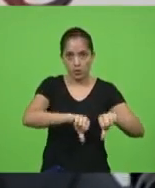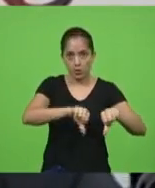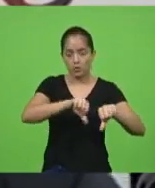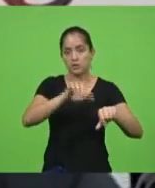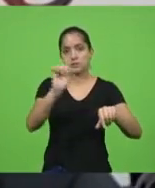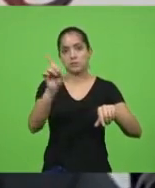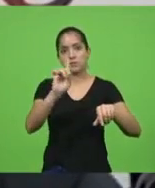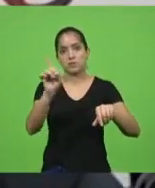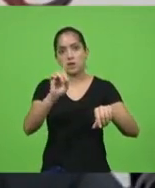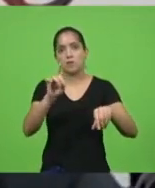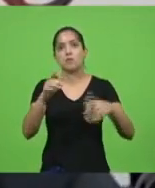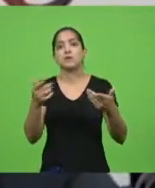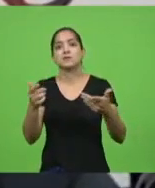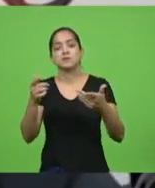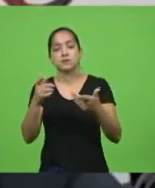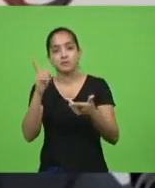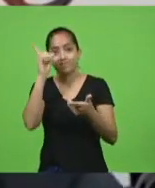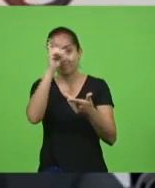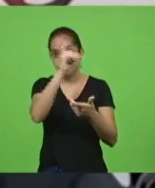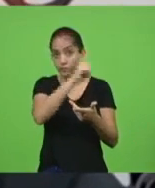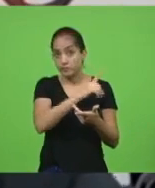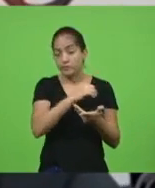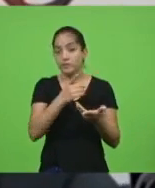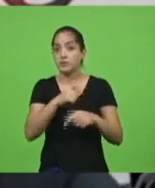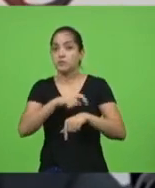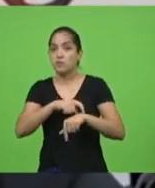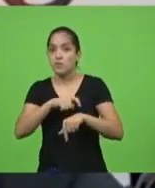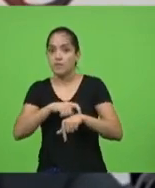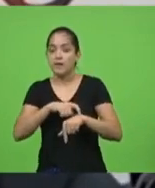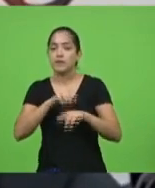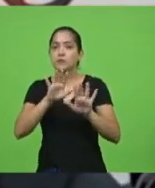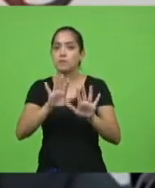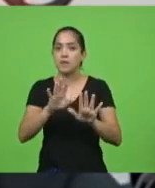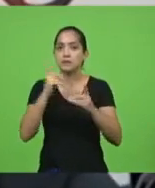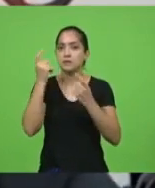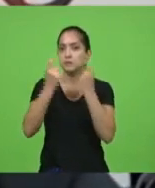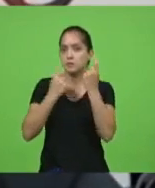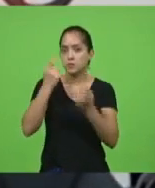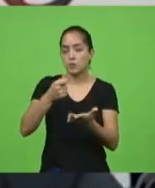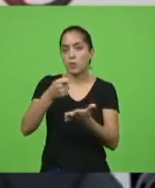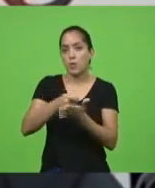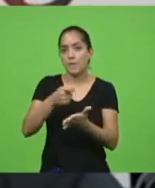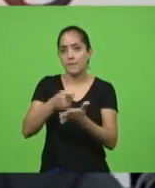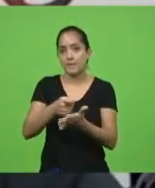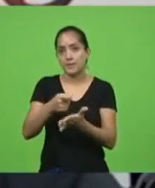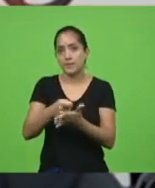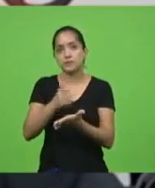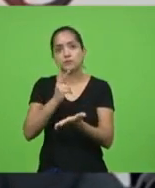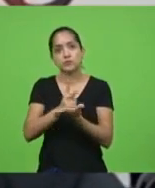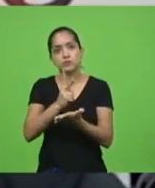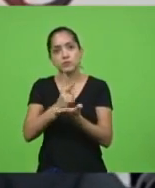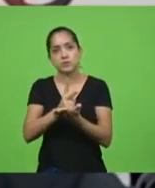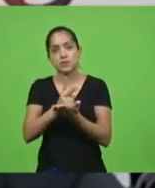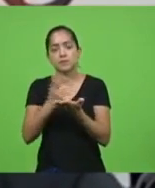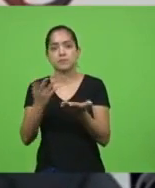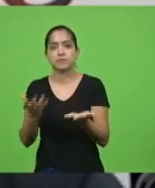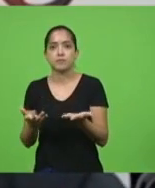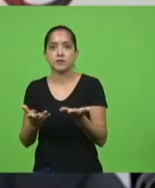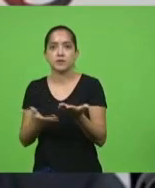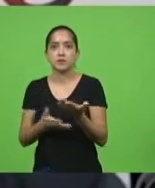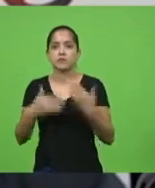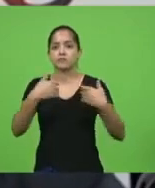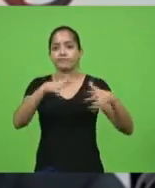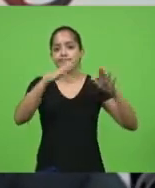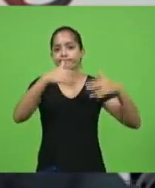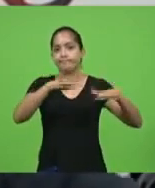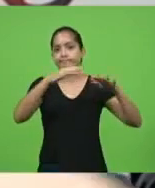calamitosa, a situação é ruim, nós temos que sim, preocupados e cobrando sempre, mas calma lá, não está assim, jogado aos